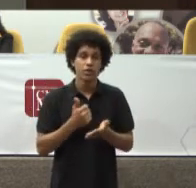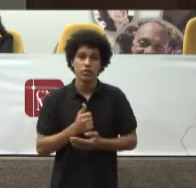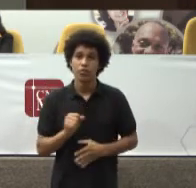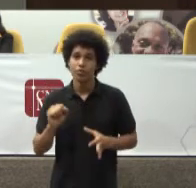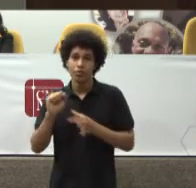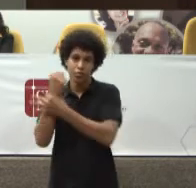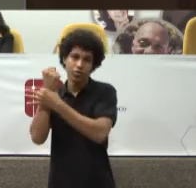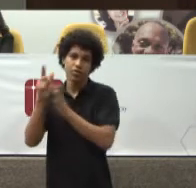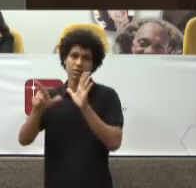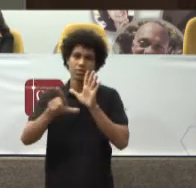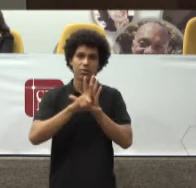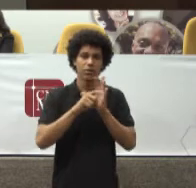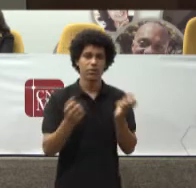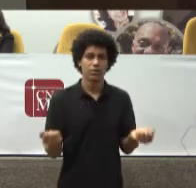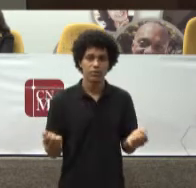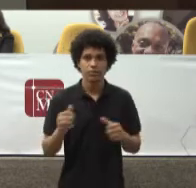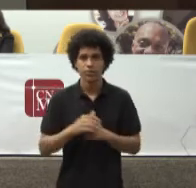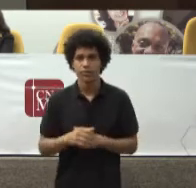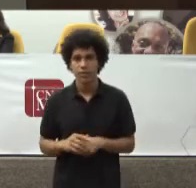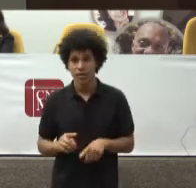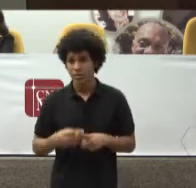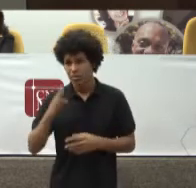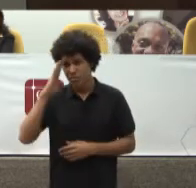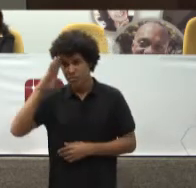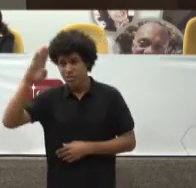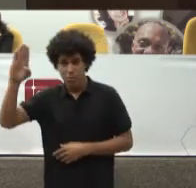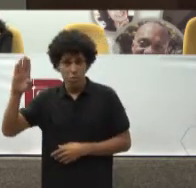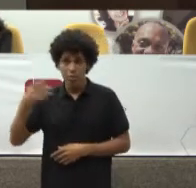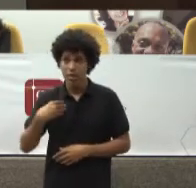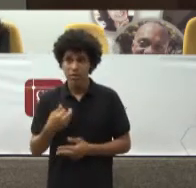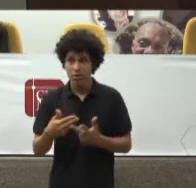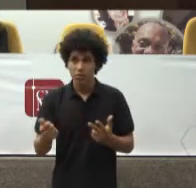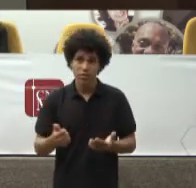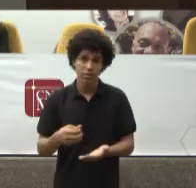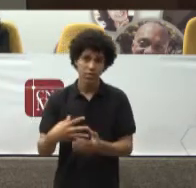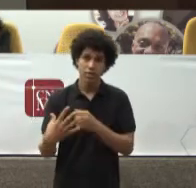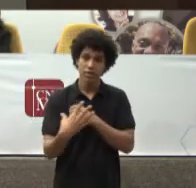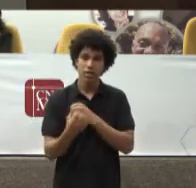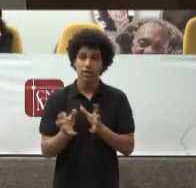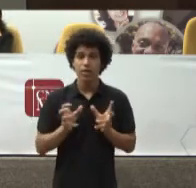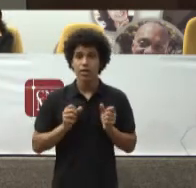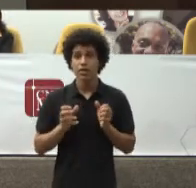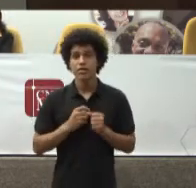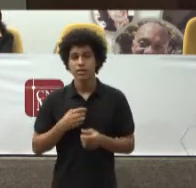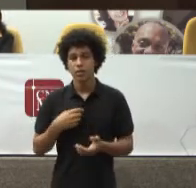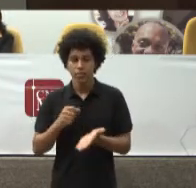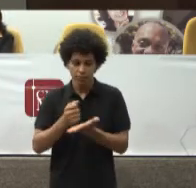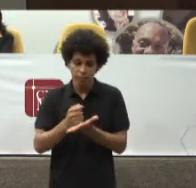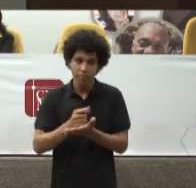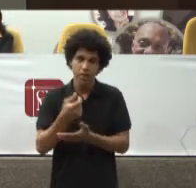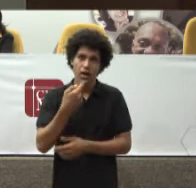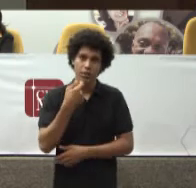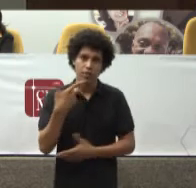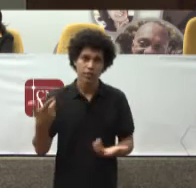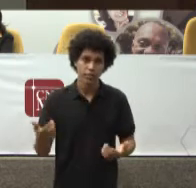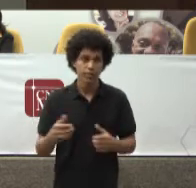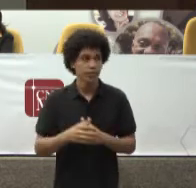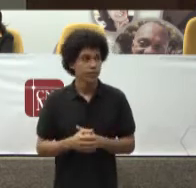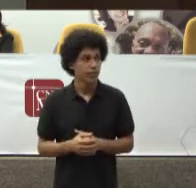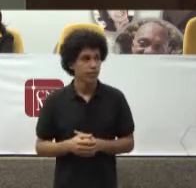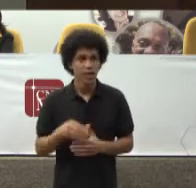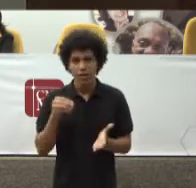administrativa Principalmente No fornecimento De alguns medicamentos E essa falta De fornecimento De medicamentos